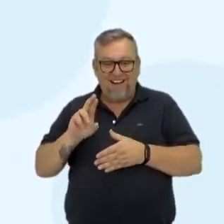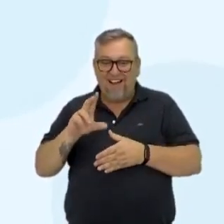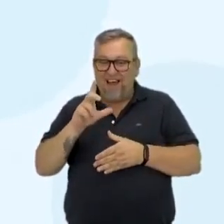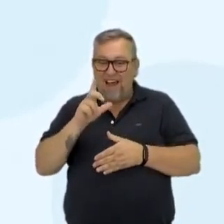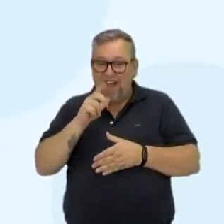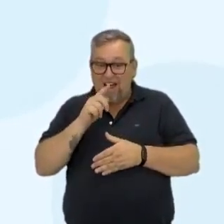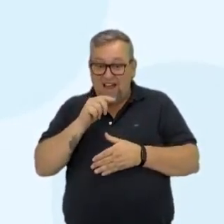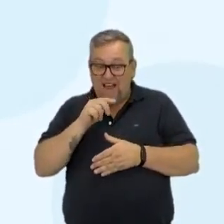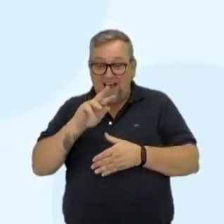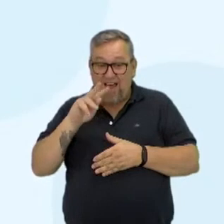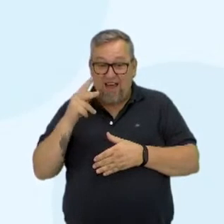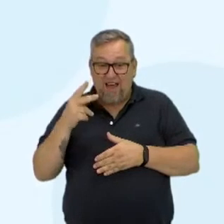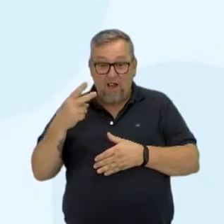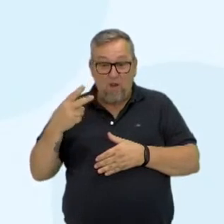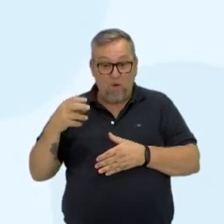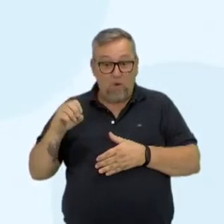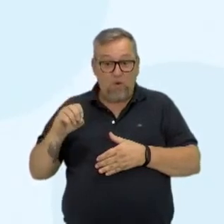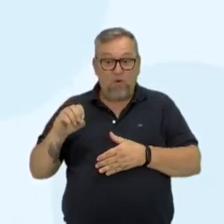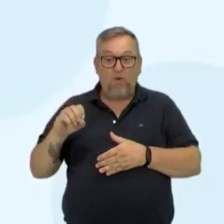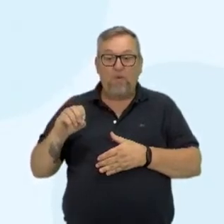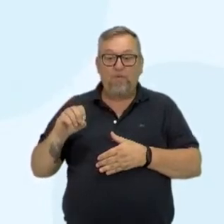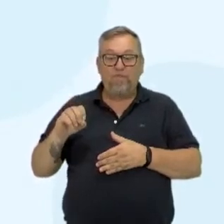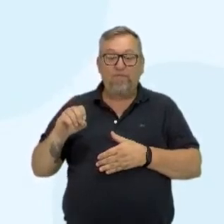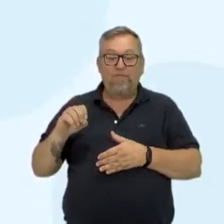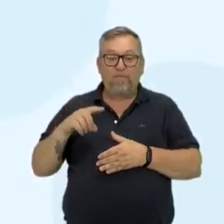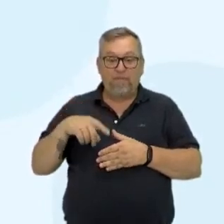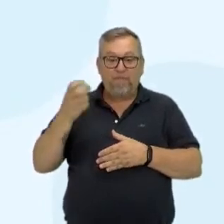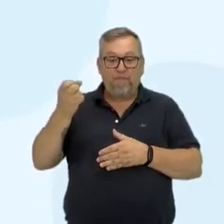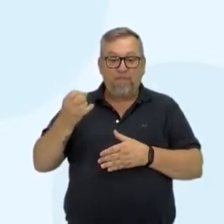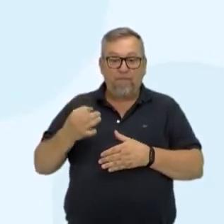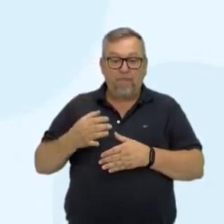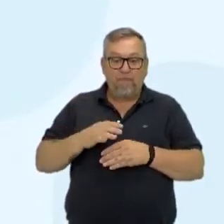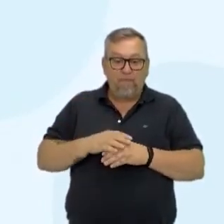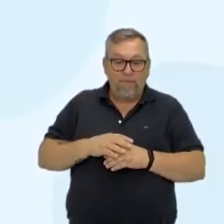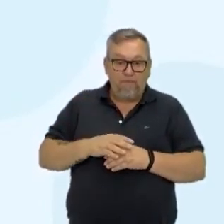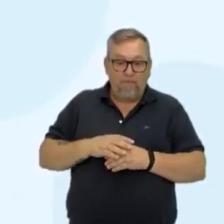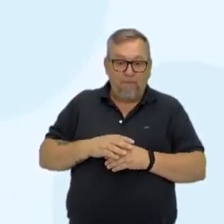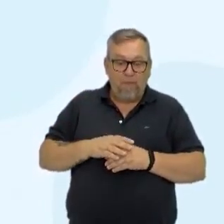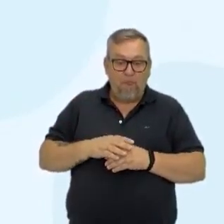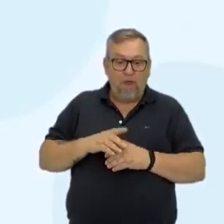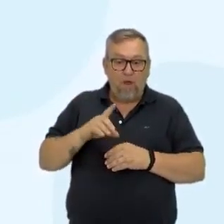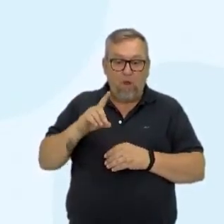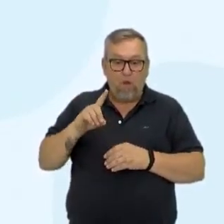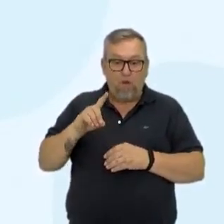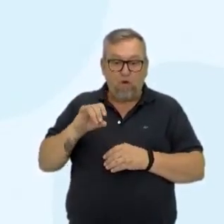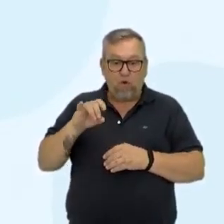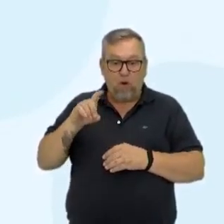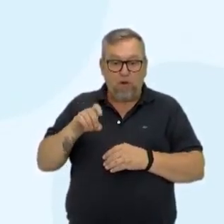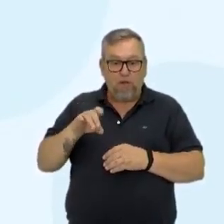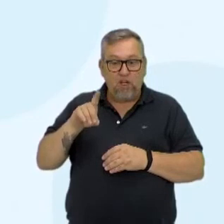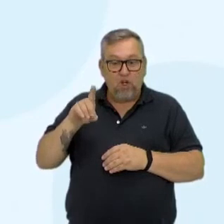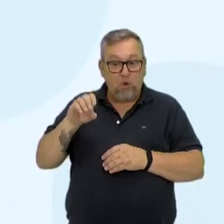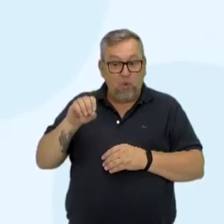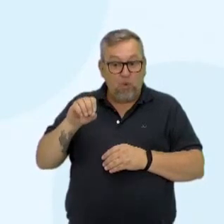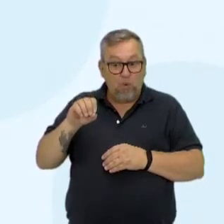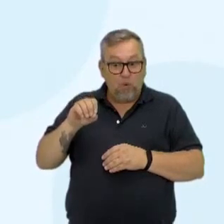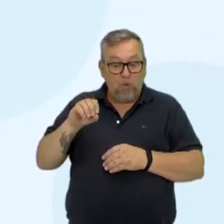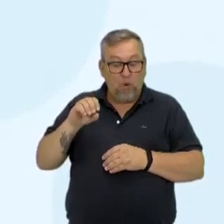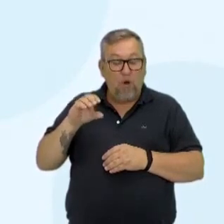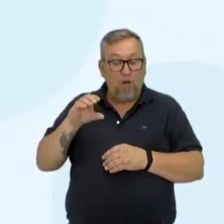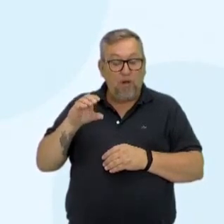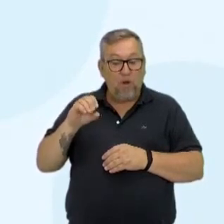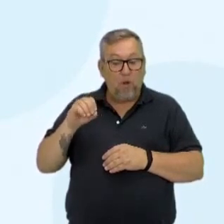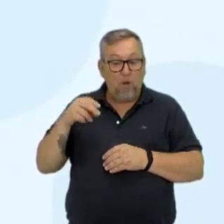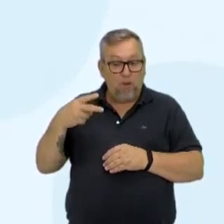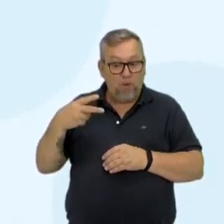água H2O ali. Esses que eu falei por último, dióxido de carbono. O que vem a seguir, que é o